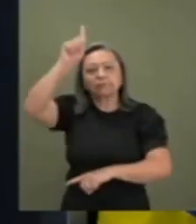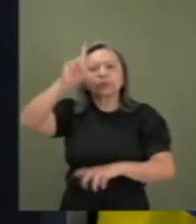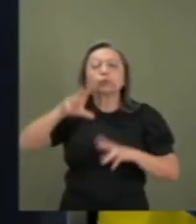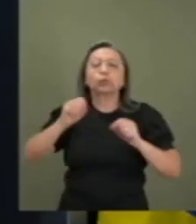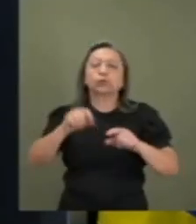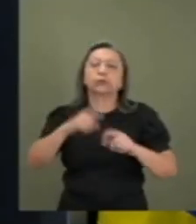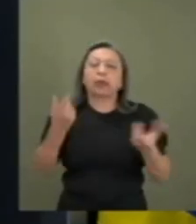de cabeça para baixo.